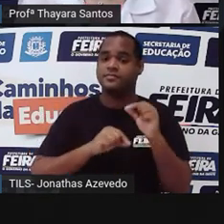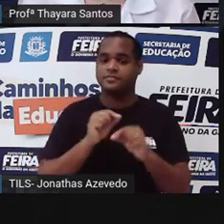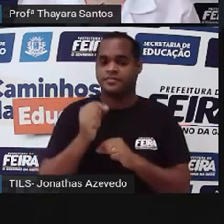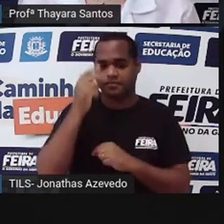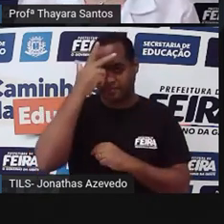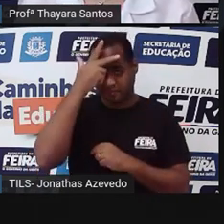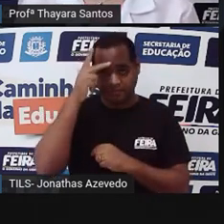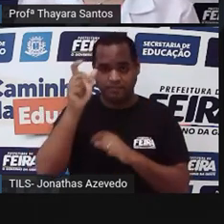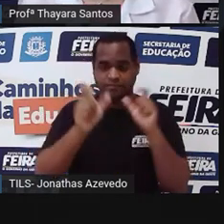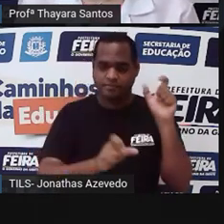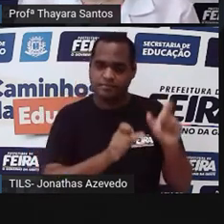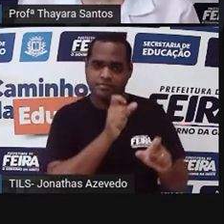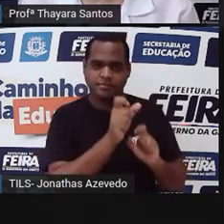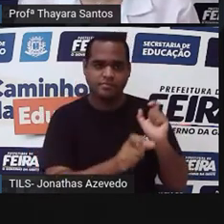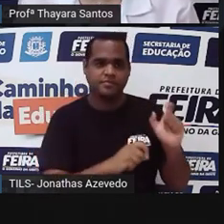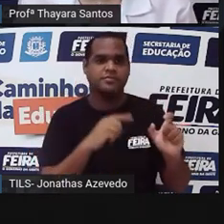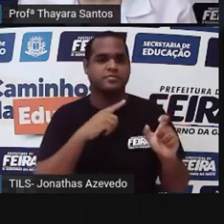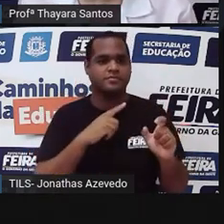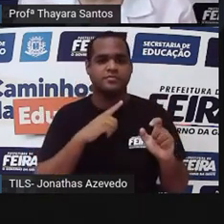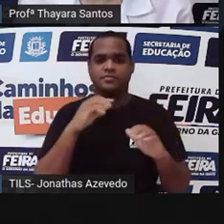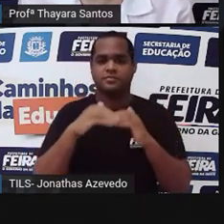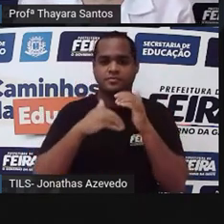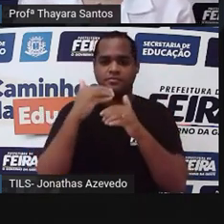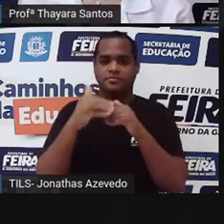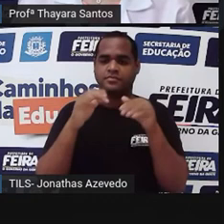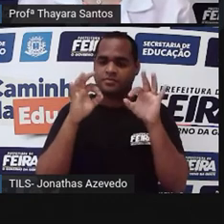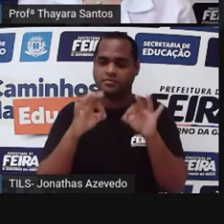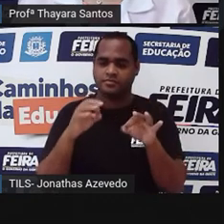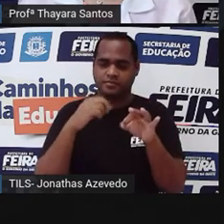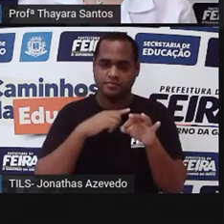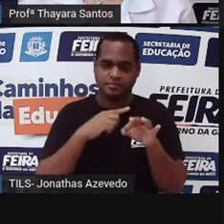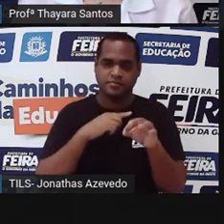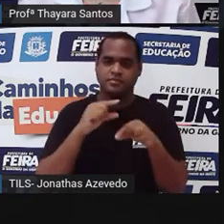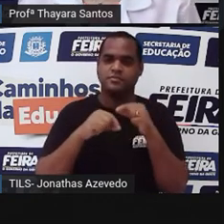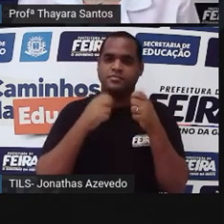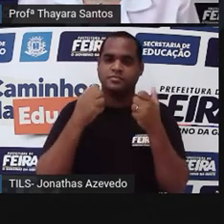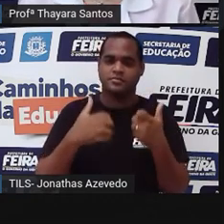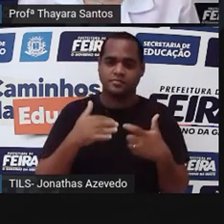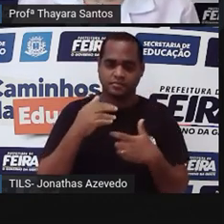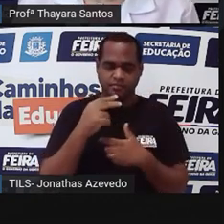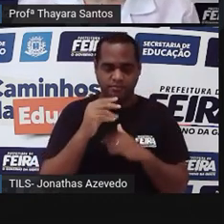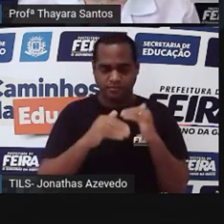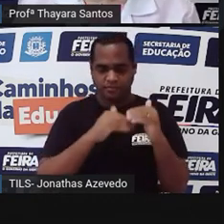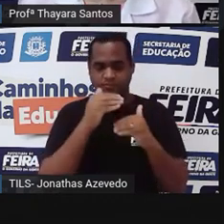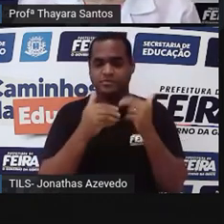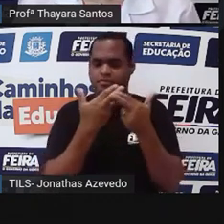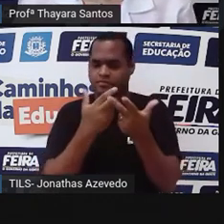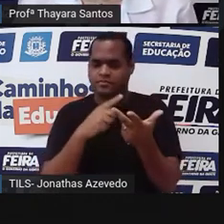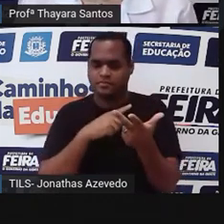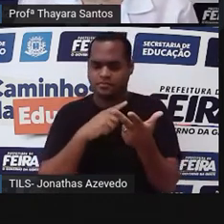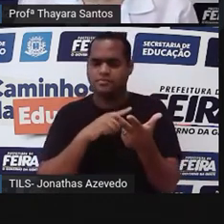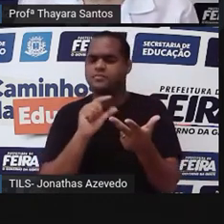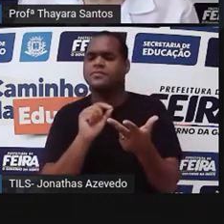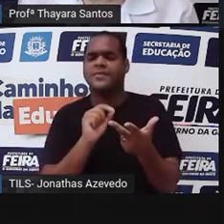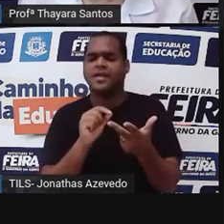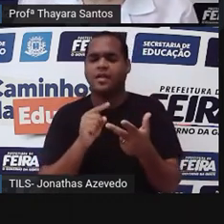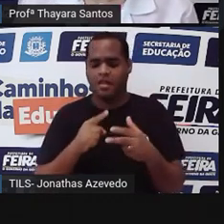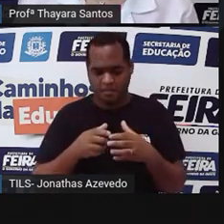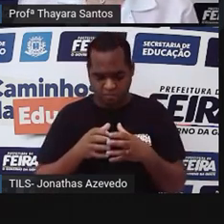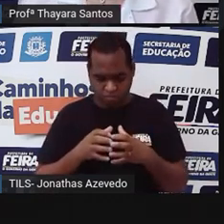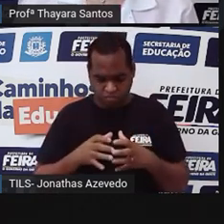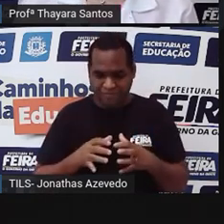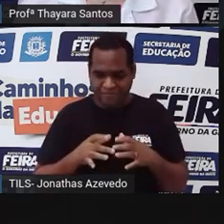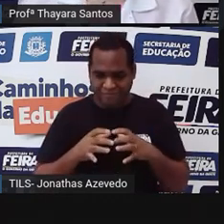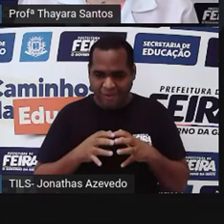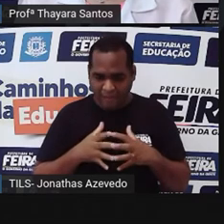Então, os placentários, eles têm o desenvolvimento completo de uma placenta. Os filhotes se desenvolvem dentro dessa placenta e só saem dela quando está